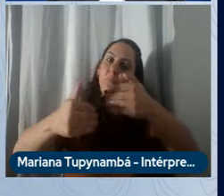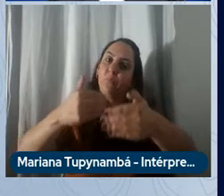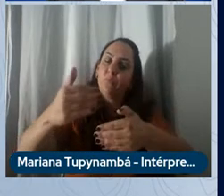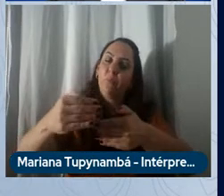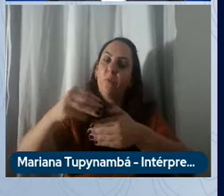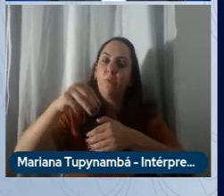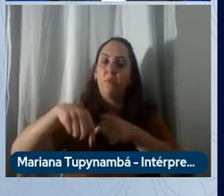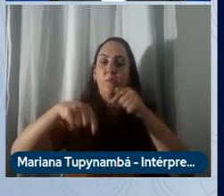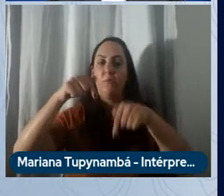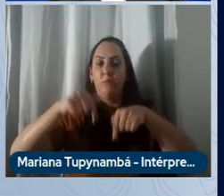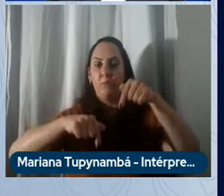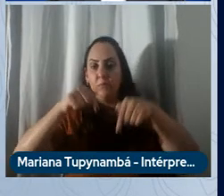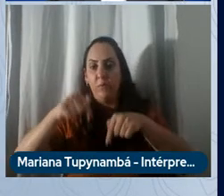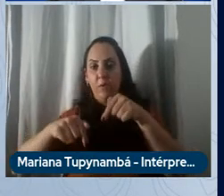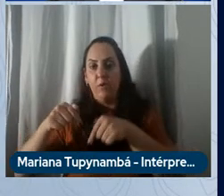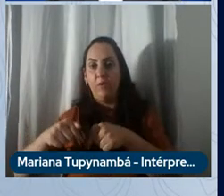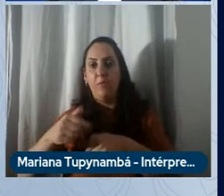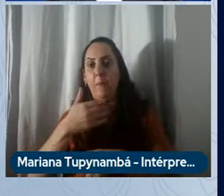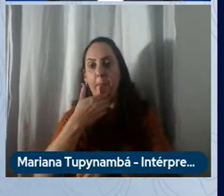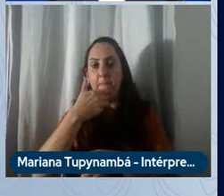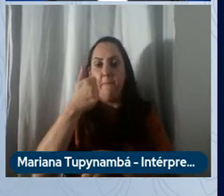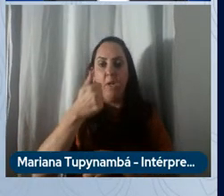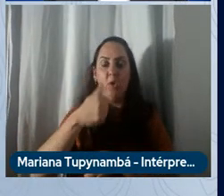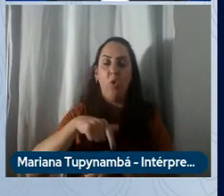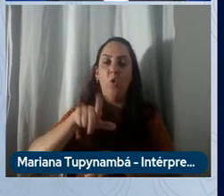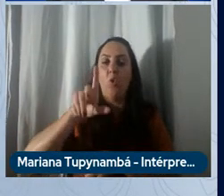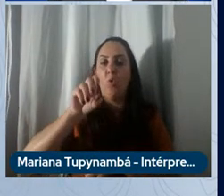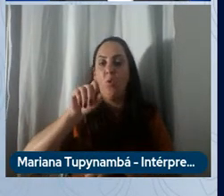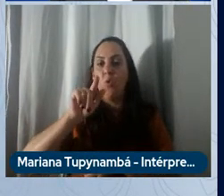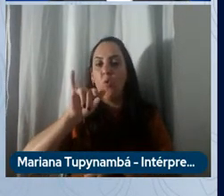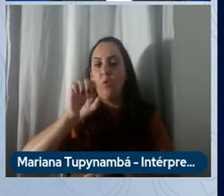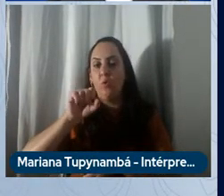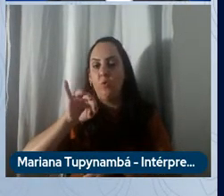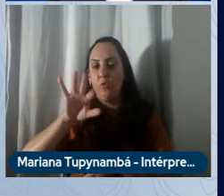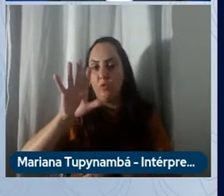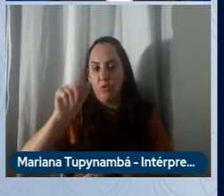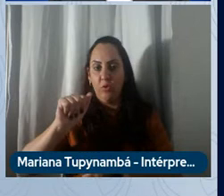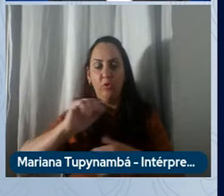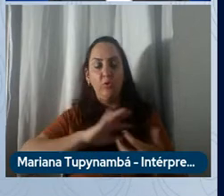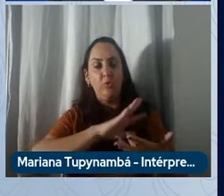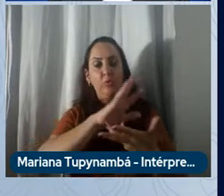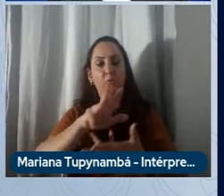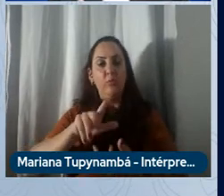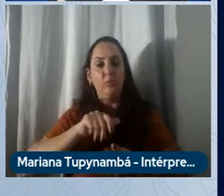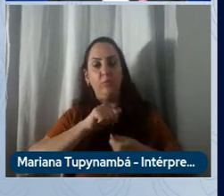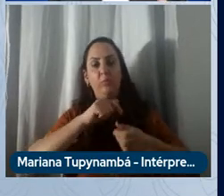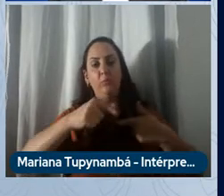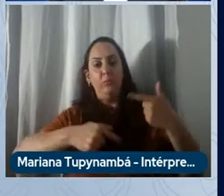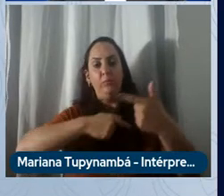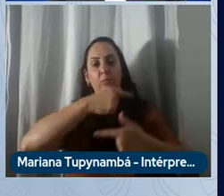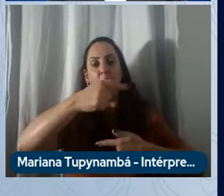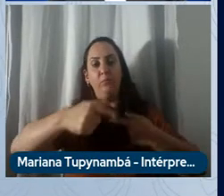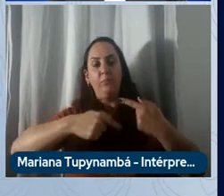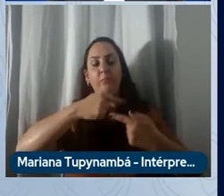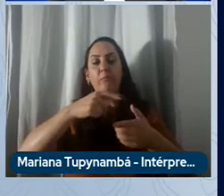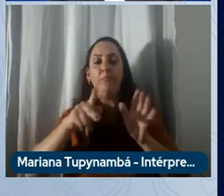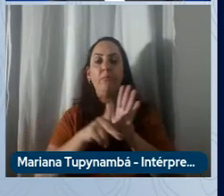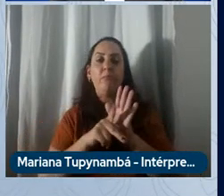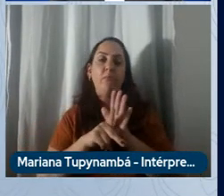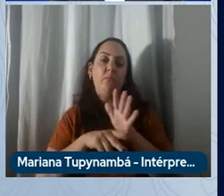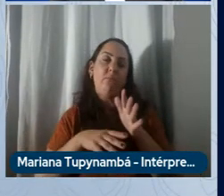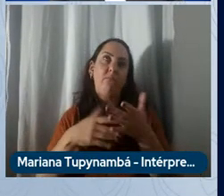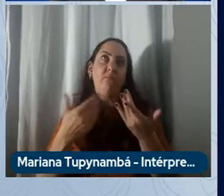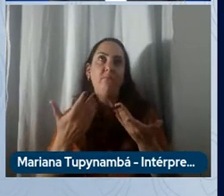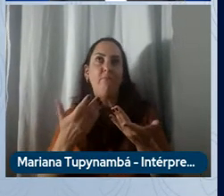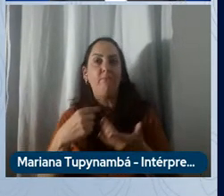eficiência do nosso processo logística em um mundo que é cada vez mais global embora as tensões recentes